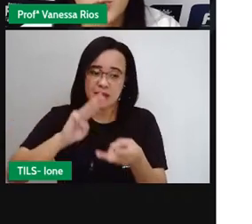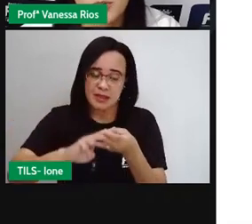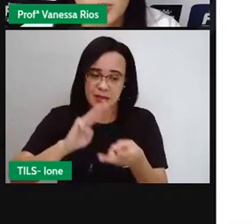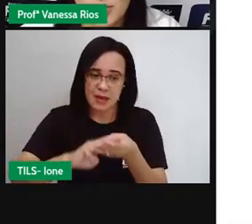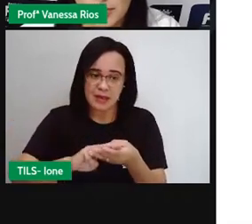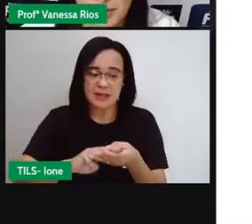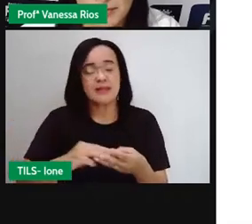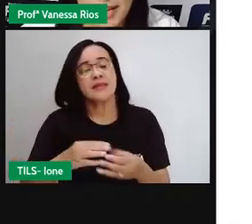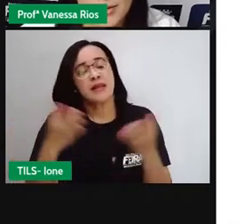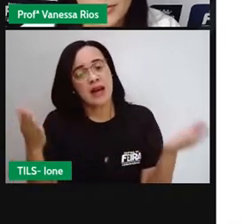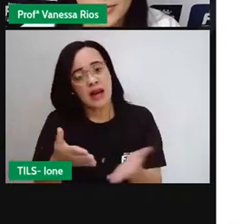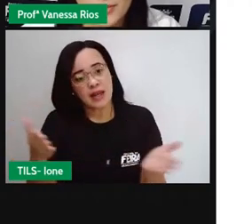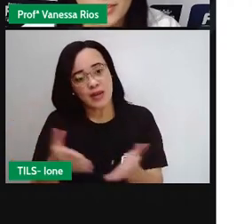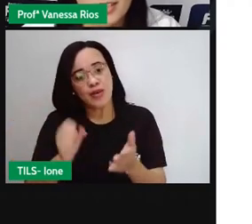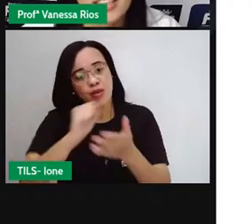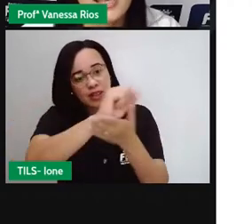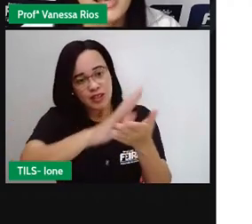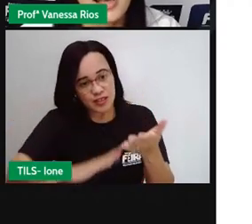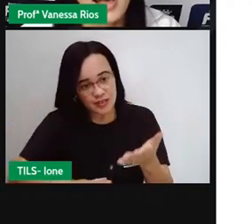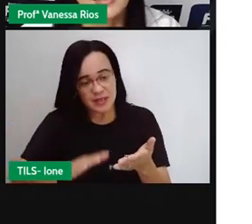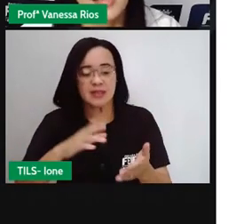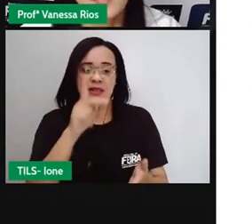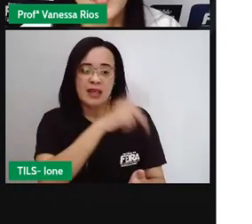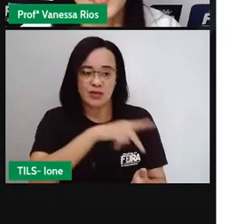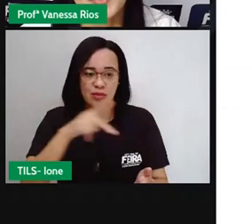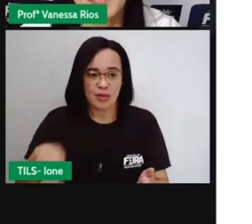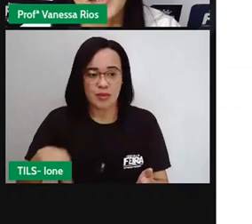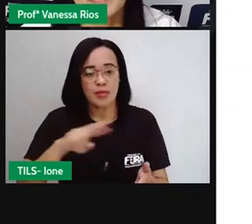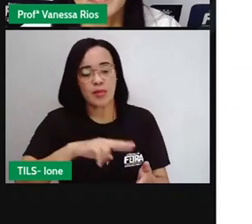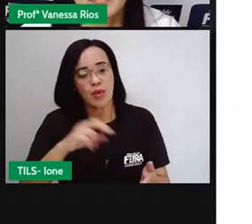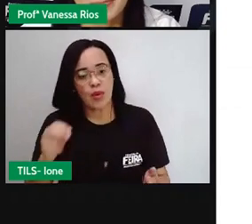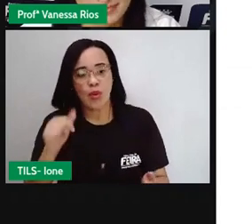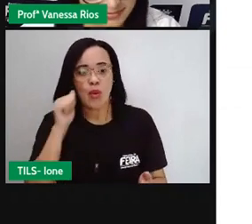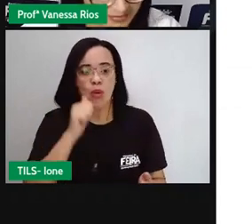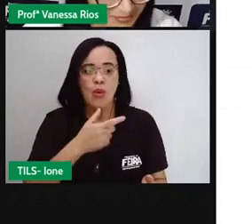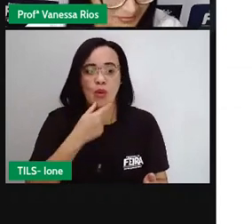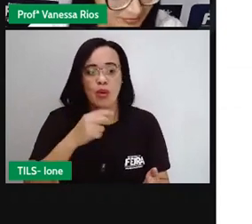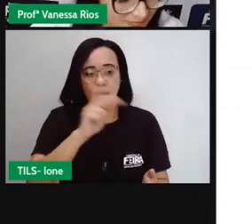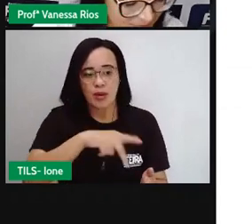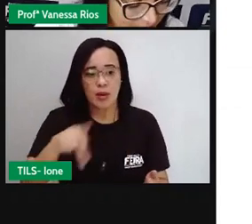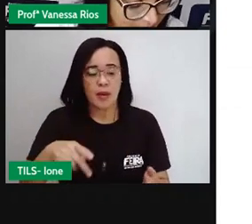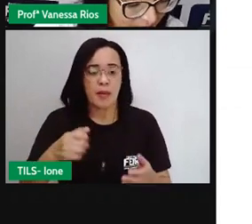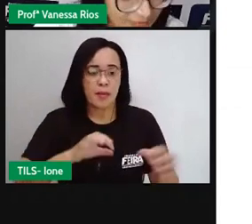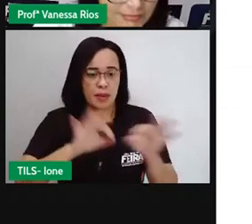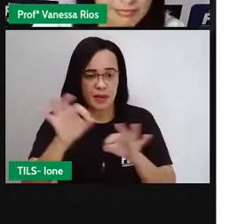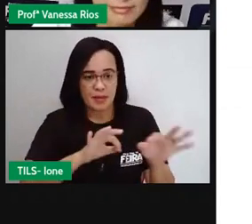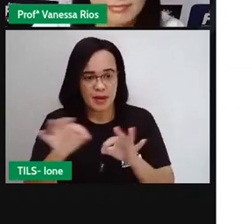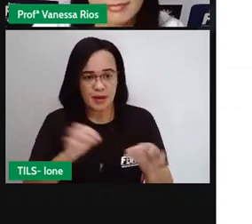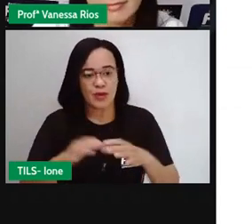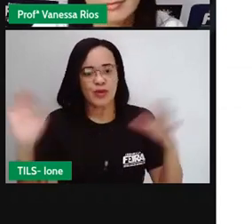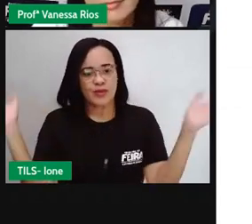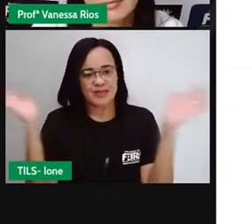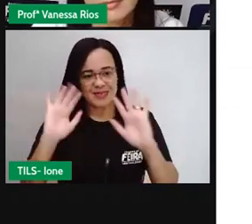ou o seu professor preparou e até a próxima tchau